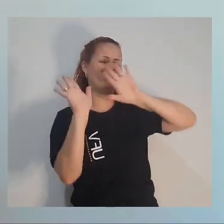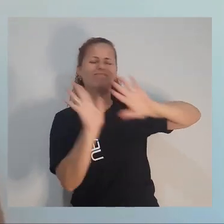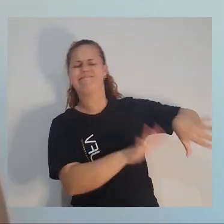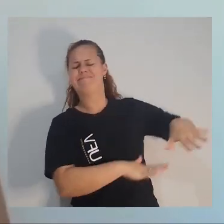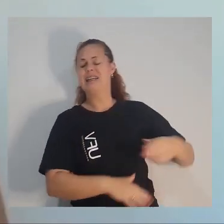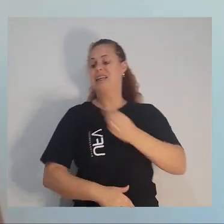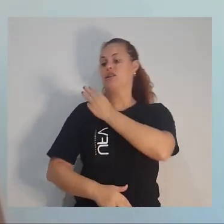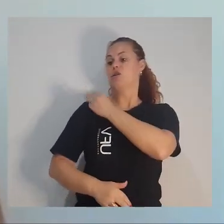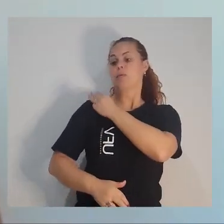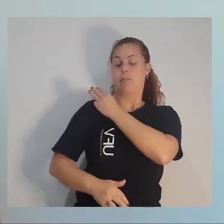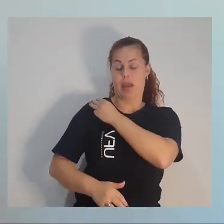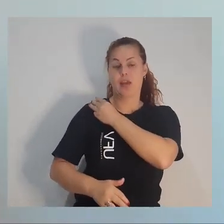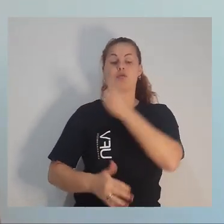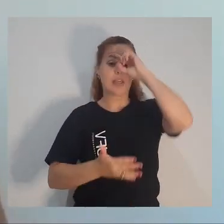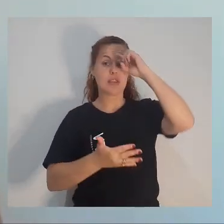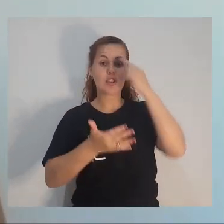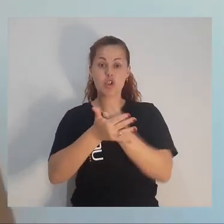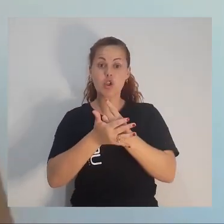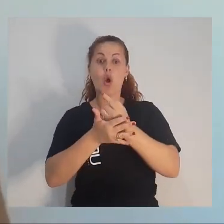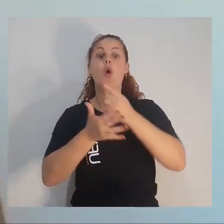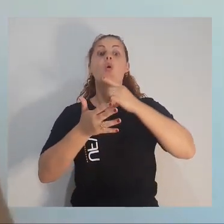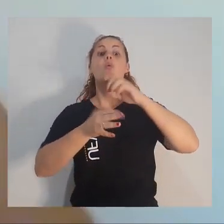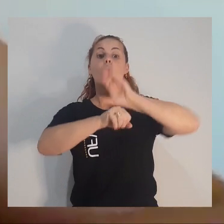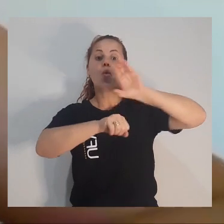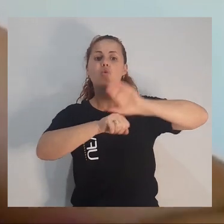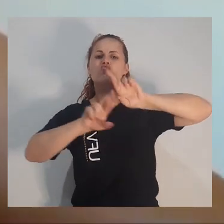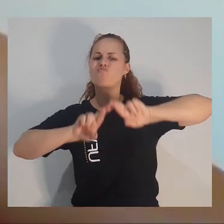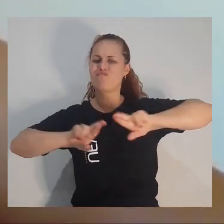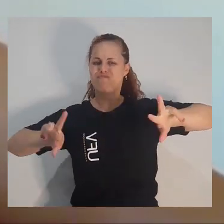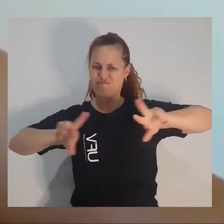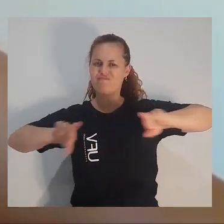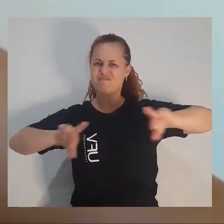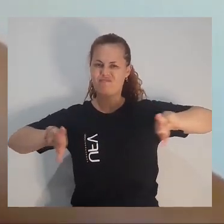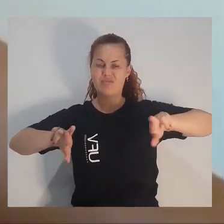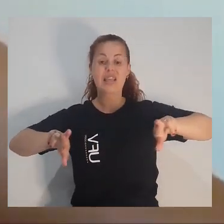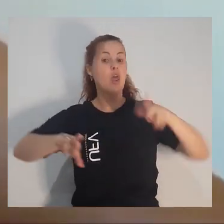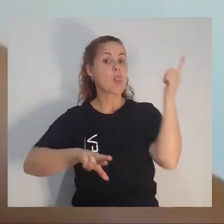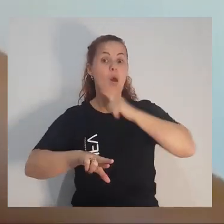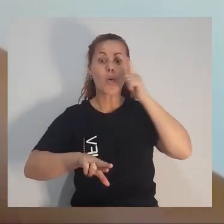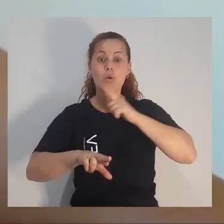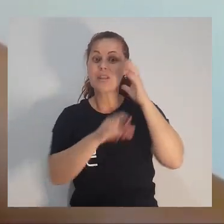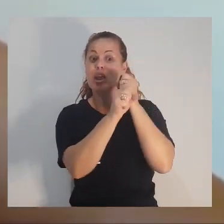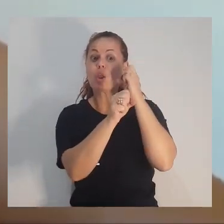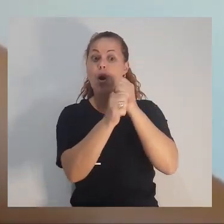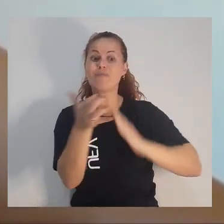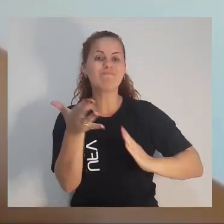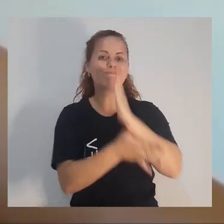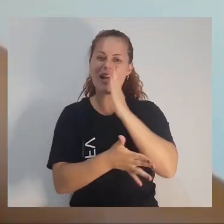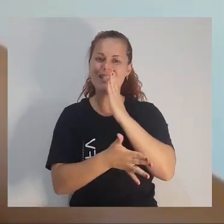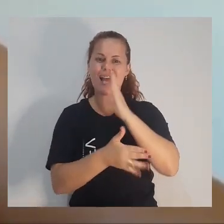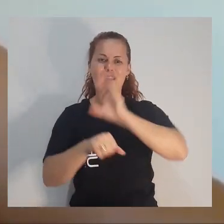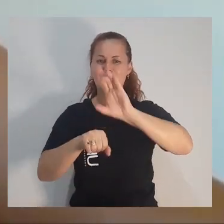no ensino médio, eu estava super decidida por outro curso. Não consegui nota para entrar nesse outro